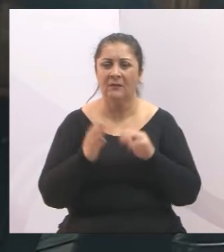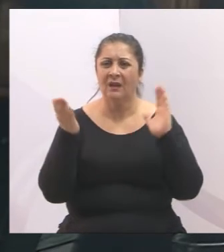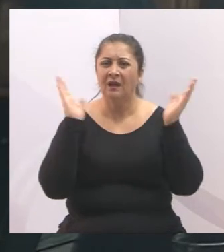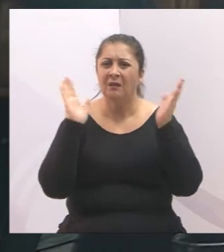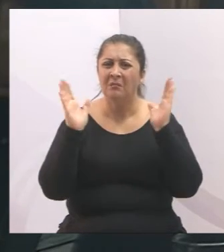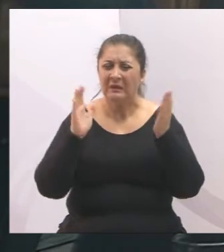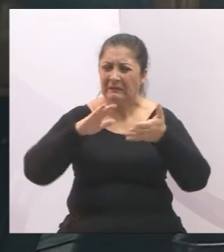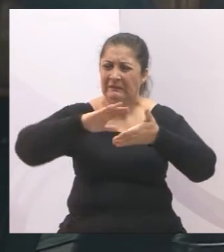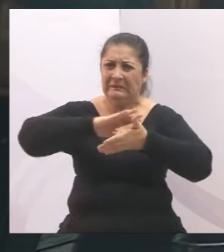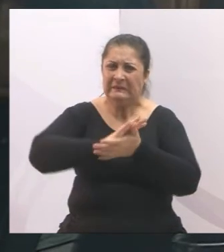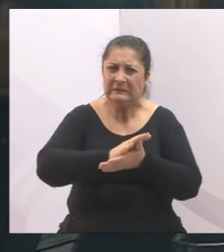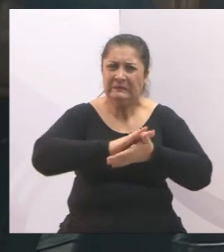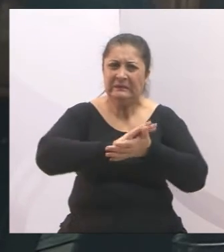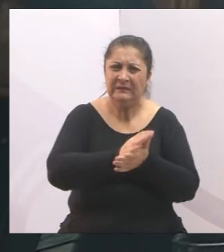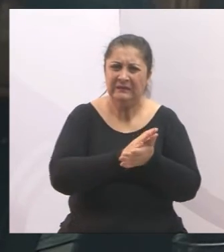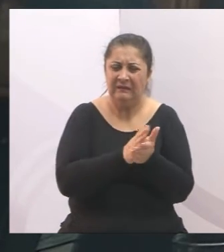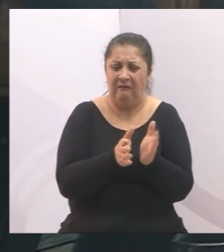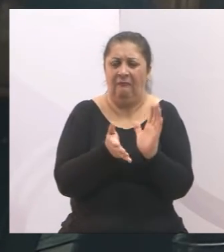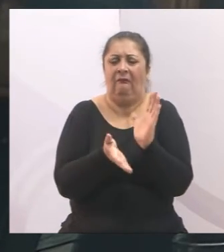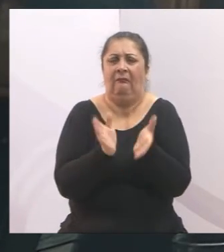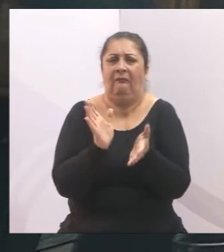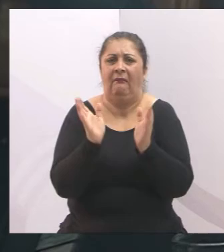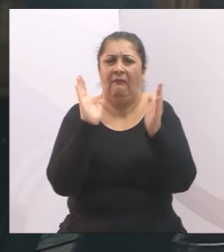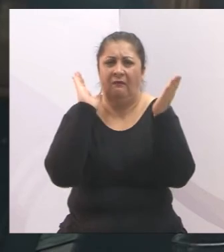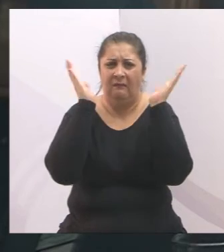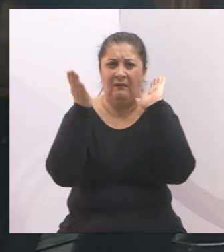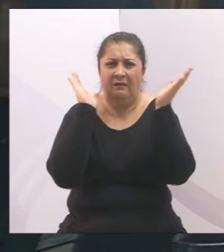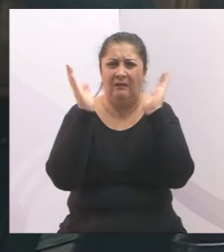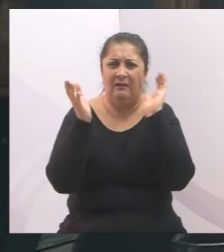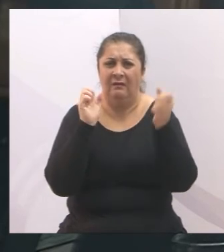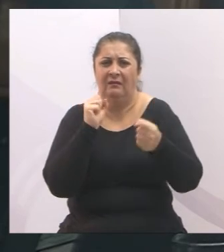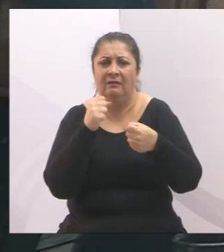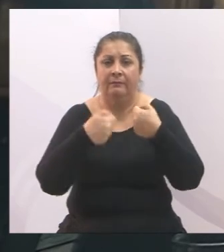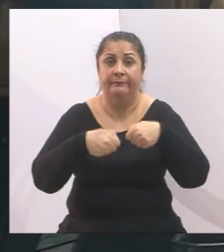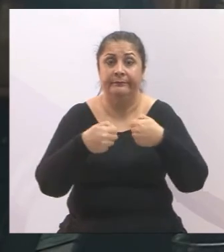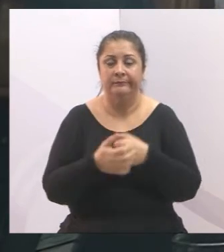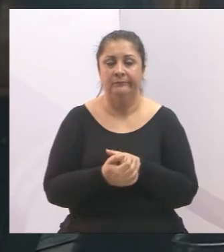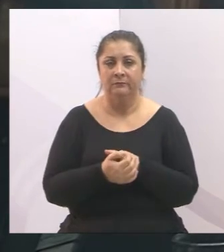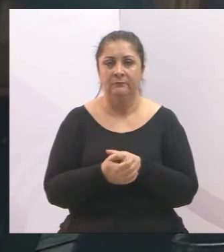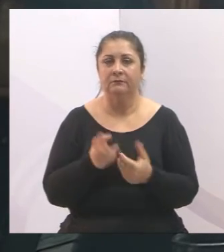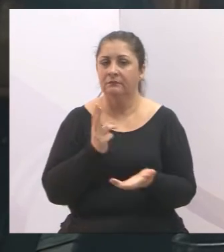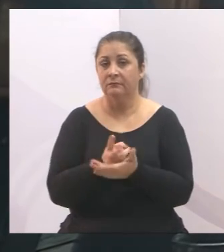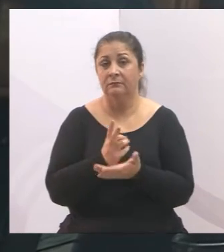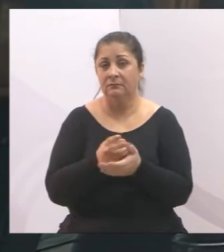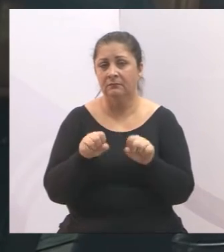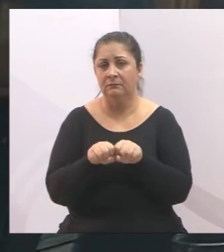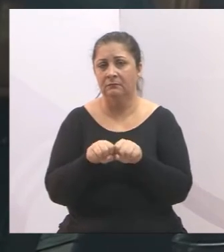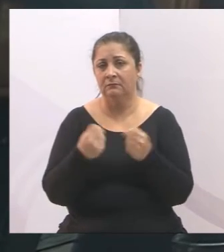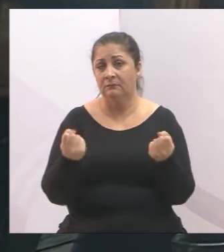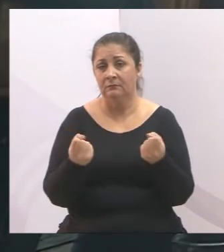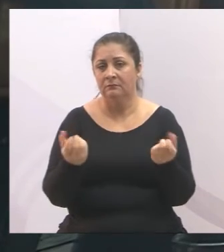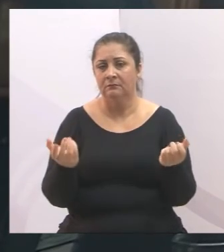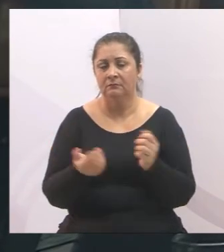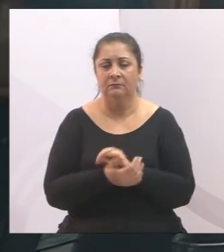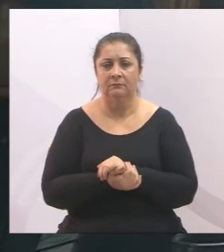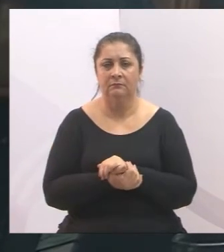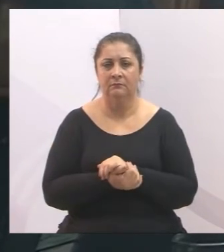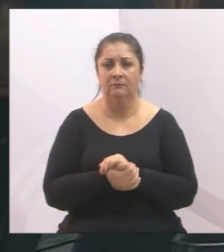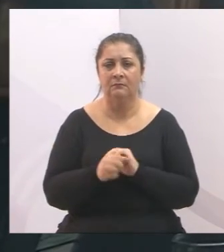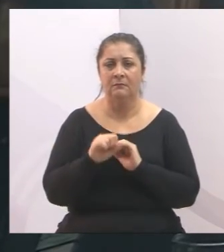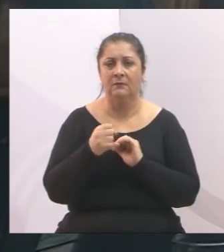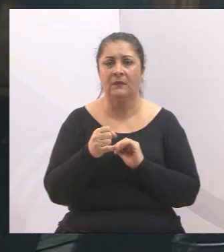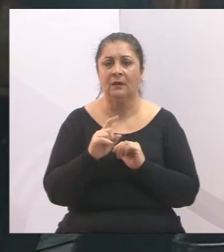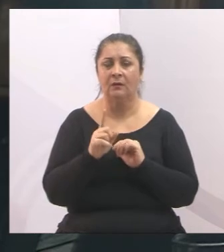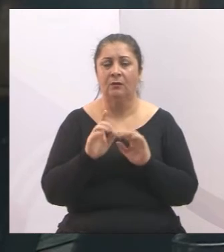condição de trafegar muitas vezes, esses caminhões constantemente quebram, no jargão popular, se não têm